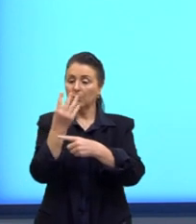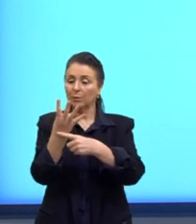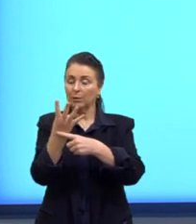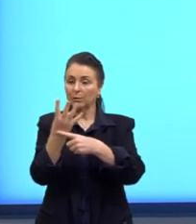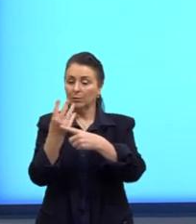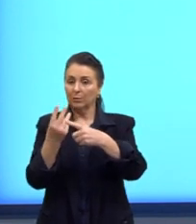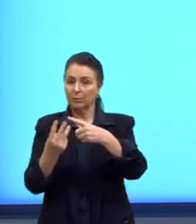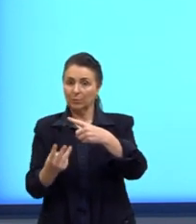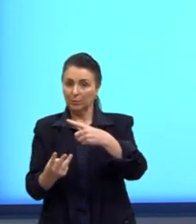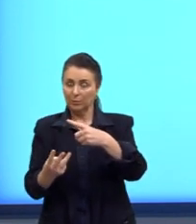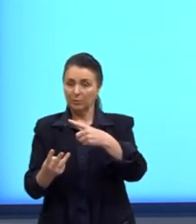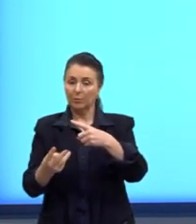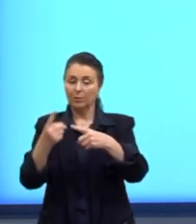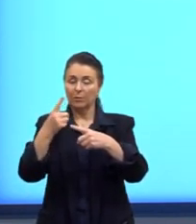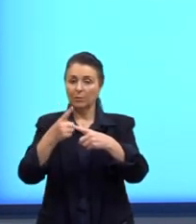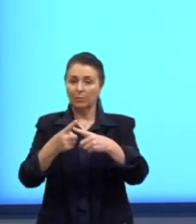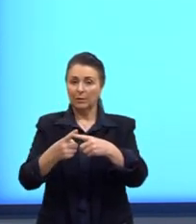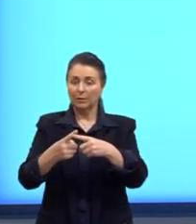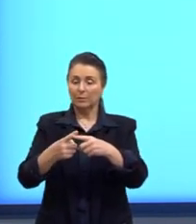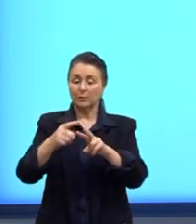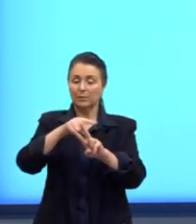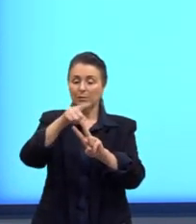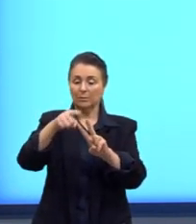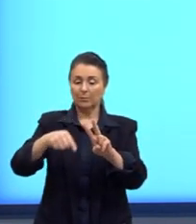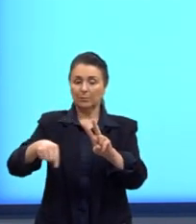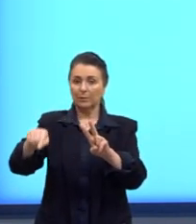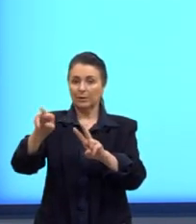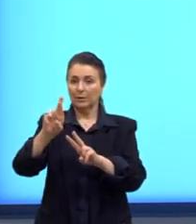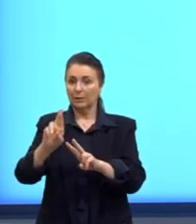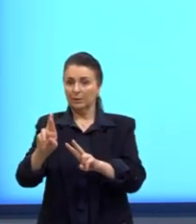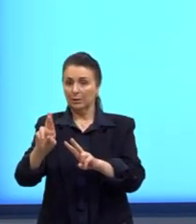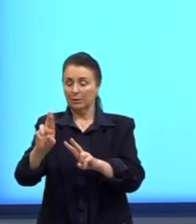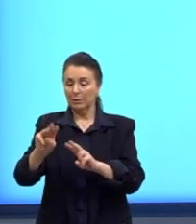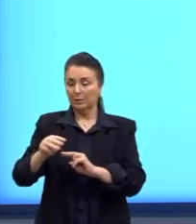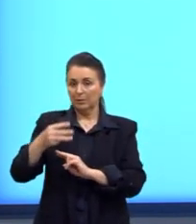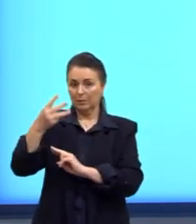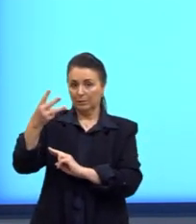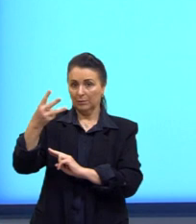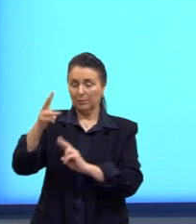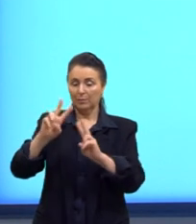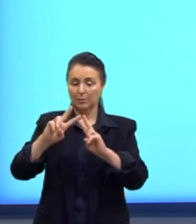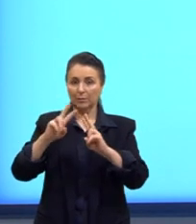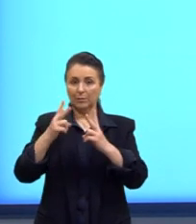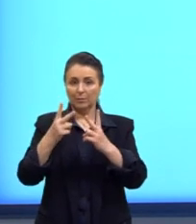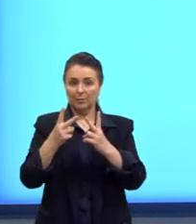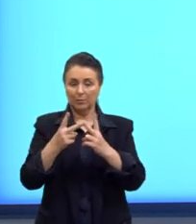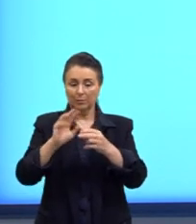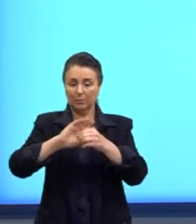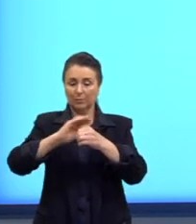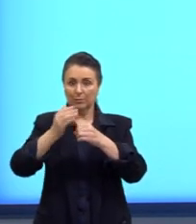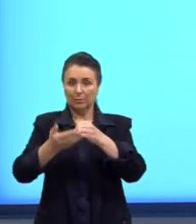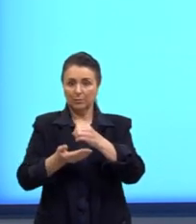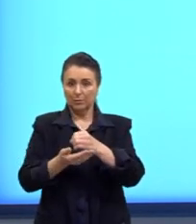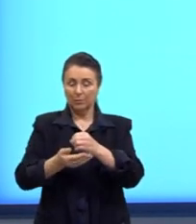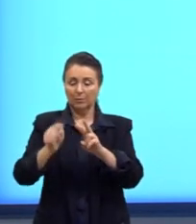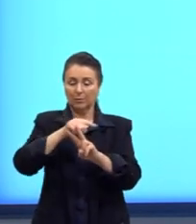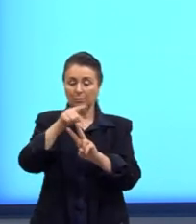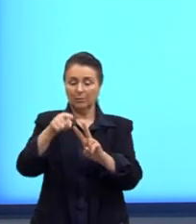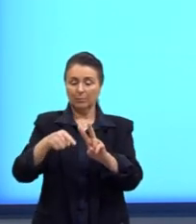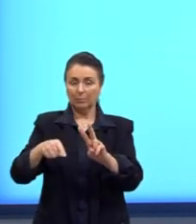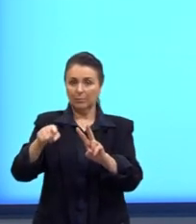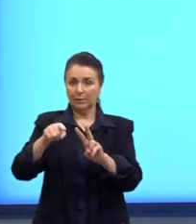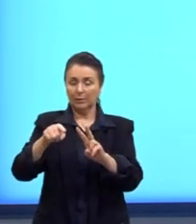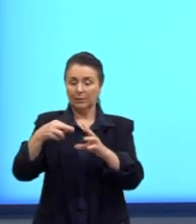πr³. E o volume do cilindro, πr² vezes h,